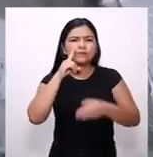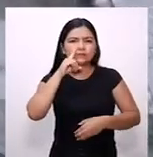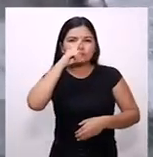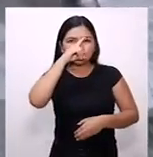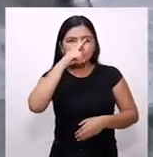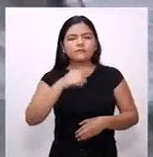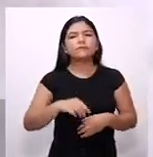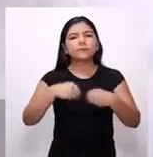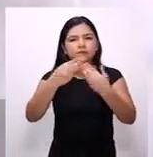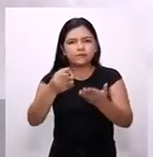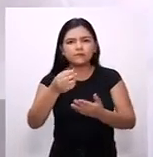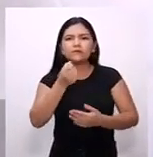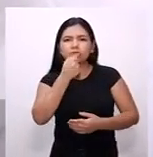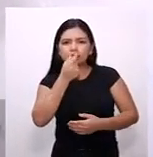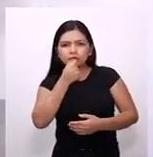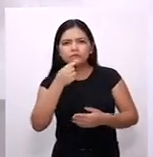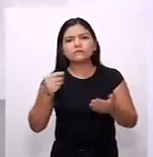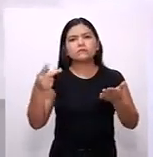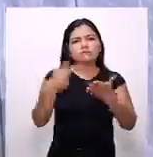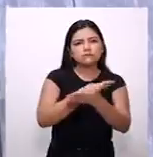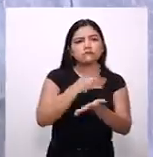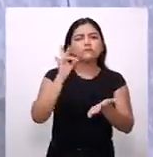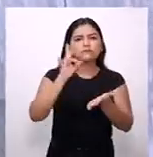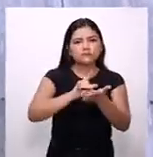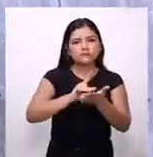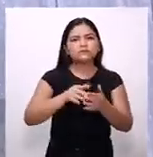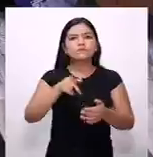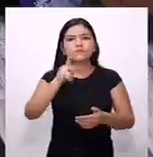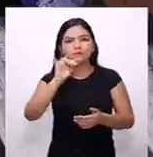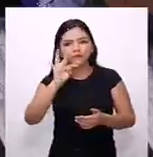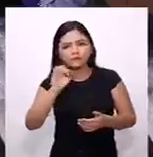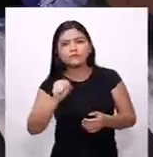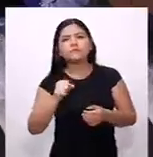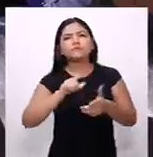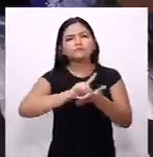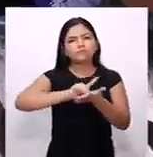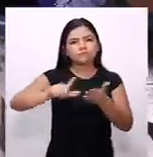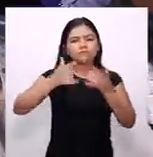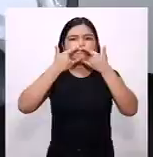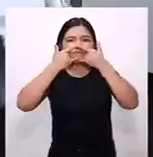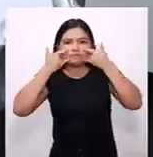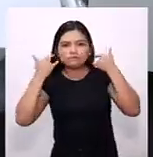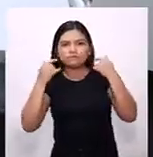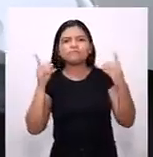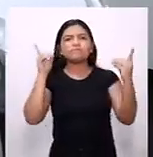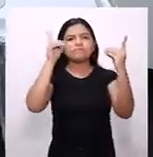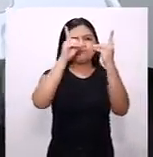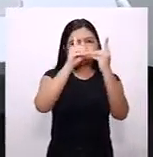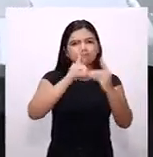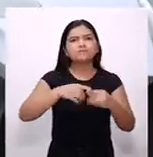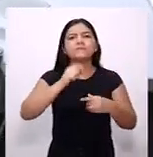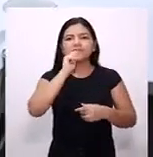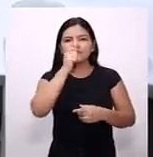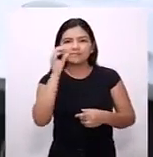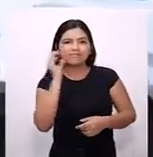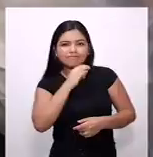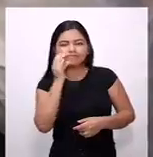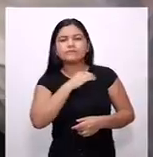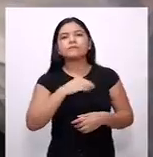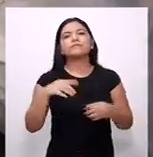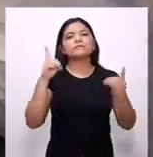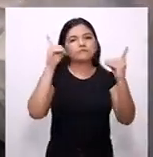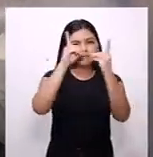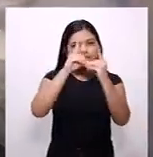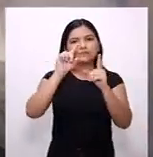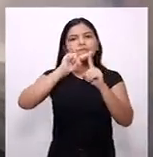entrega de medicação para os casos confirmados, kits de higiene e máscara de proteção. atendimento odontológico de urgência,